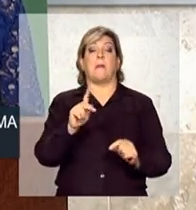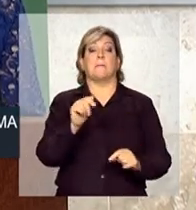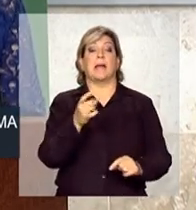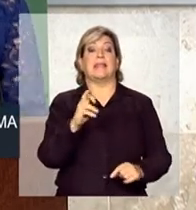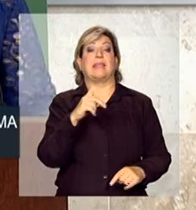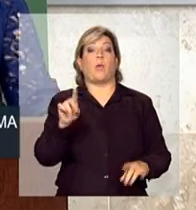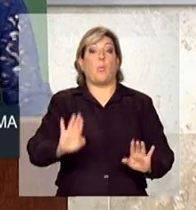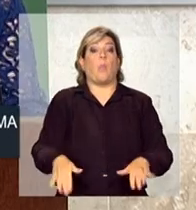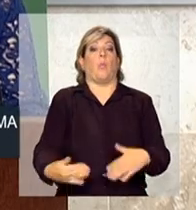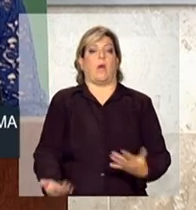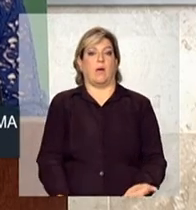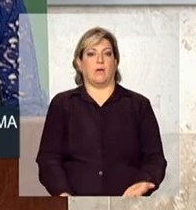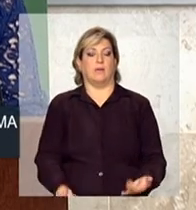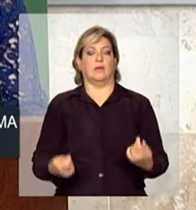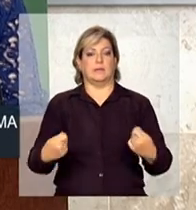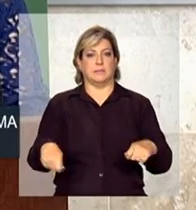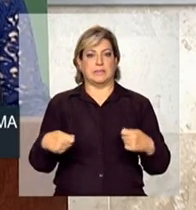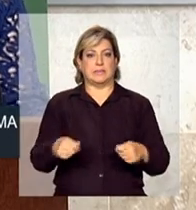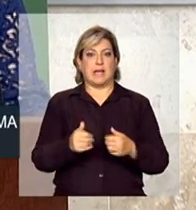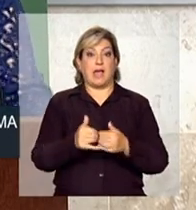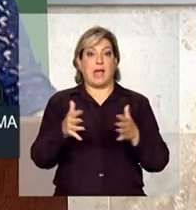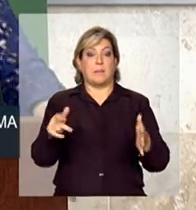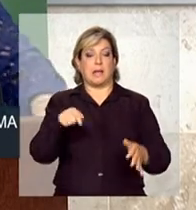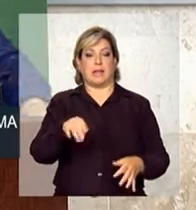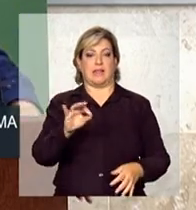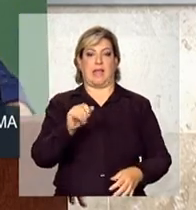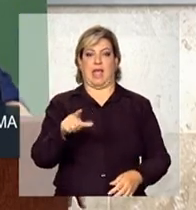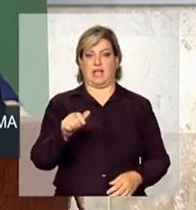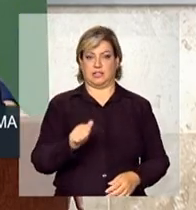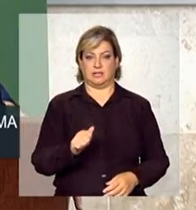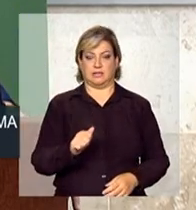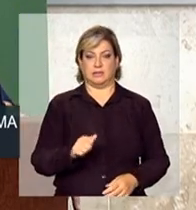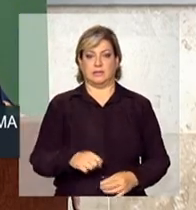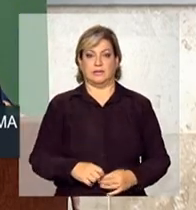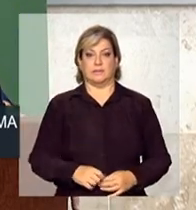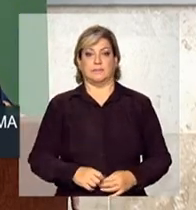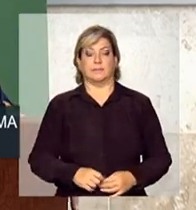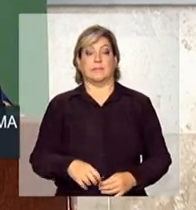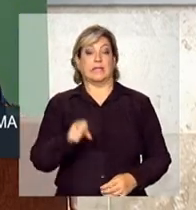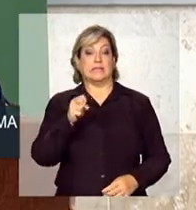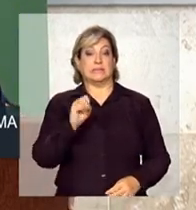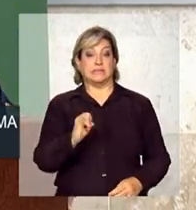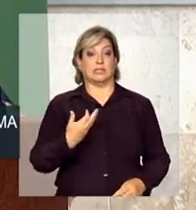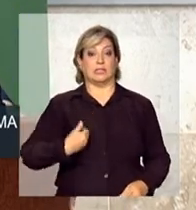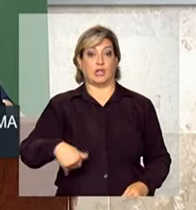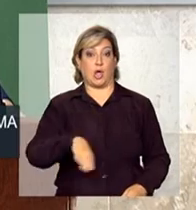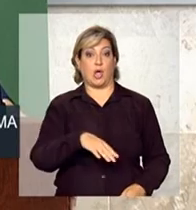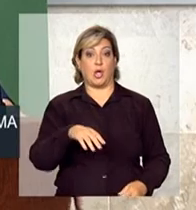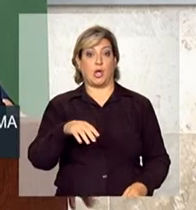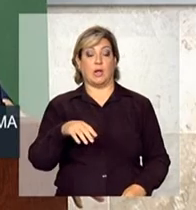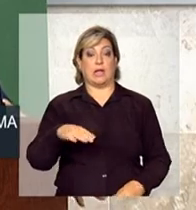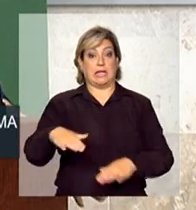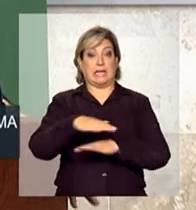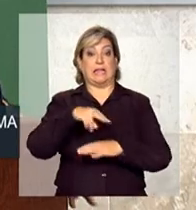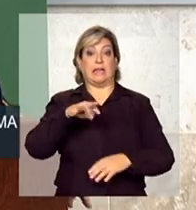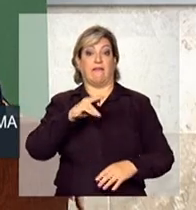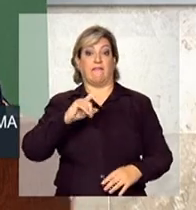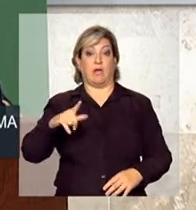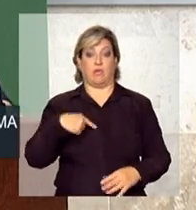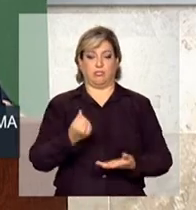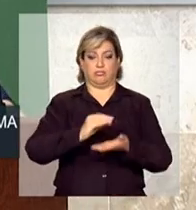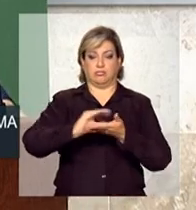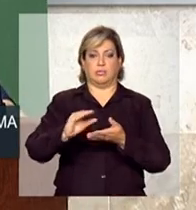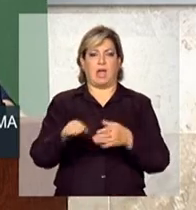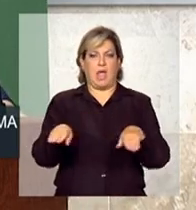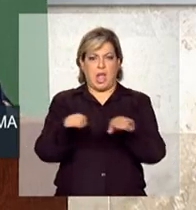corresponde. Abrir essa taxa. Olhar se o nosso nível de investimento em equipamento é compatível